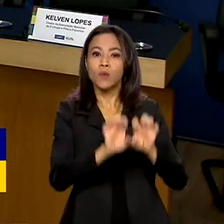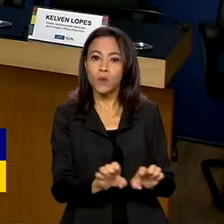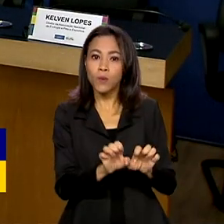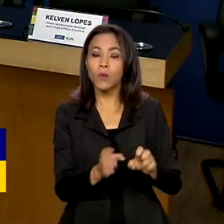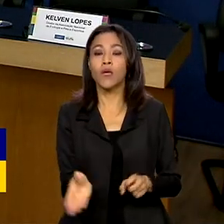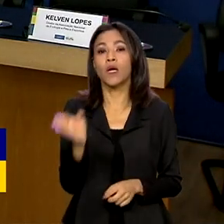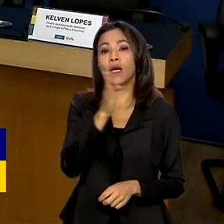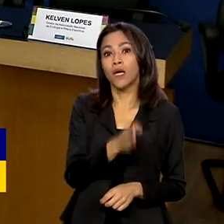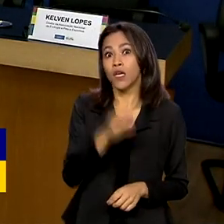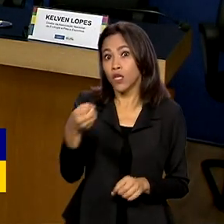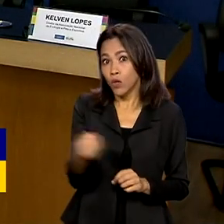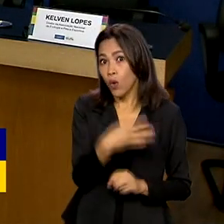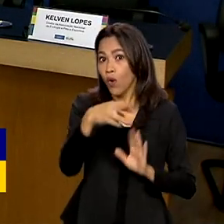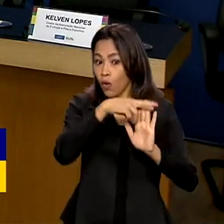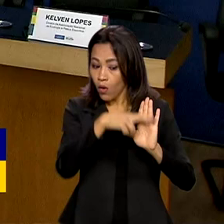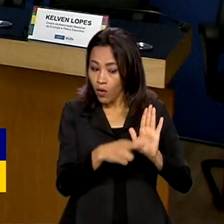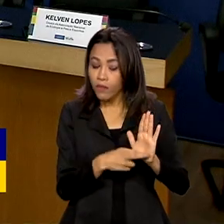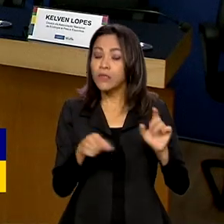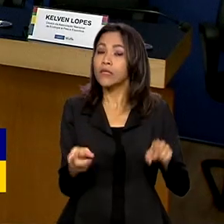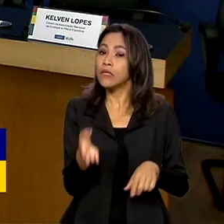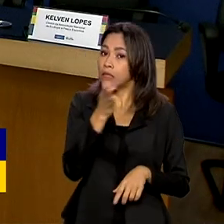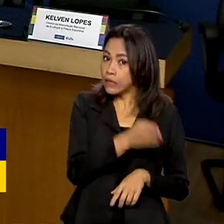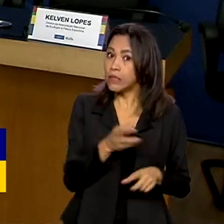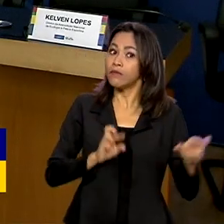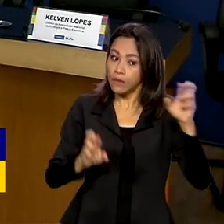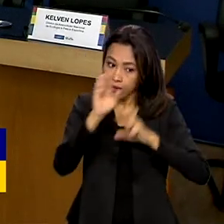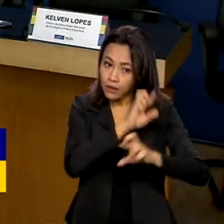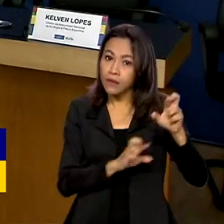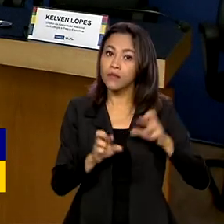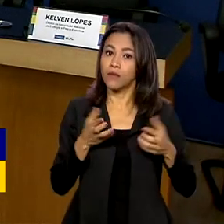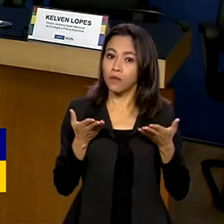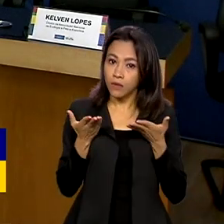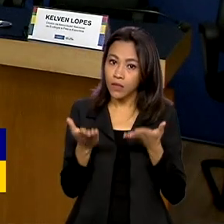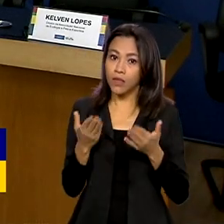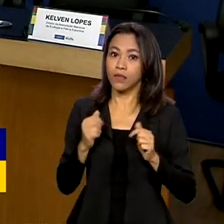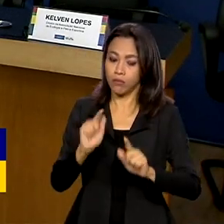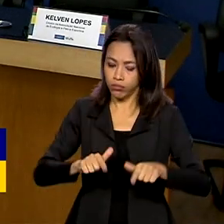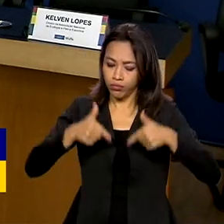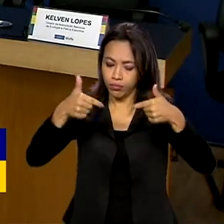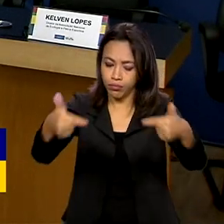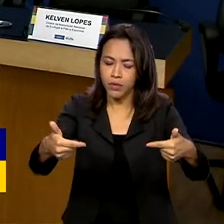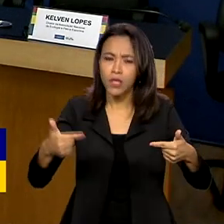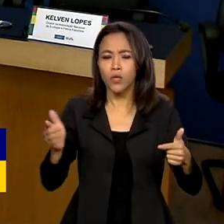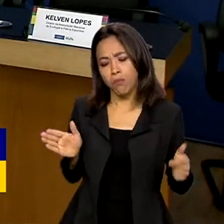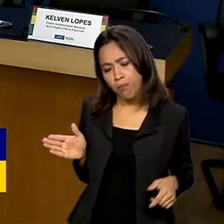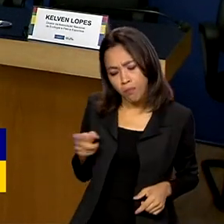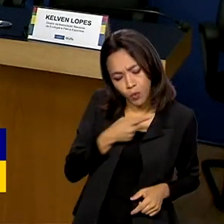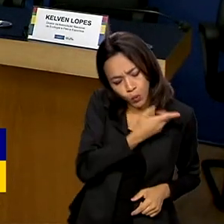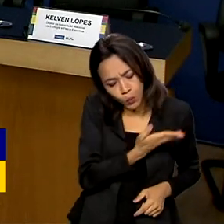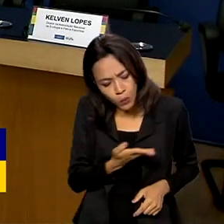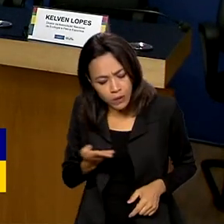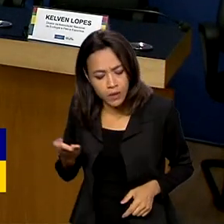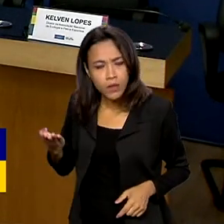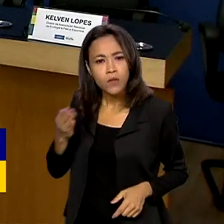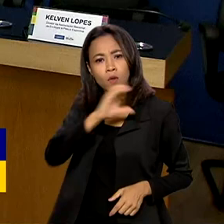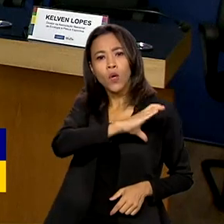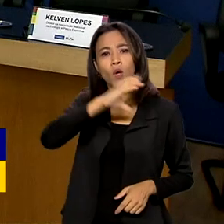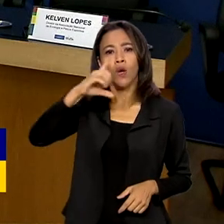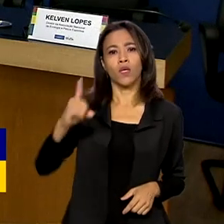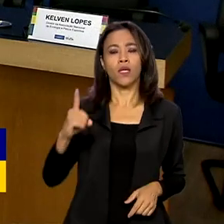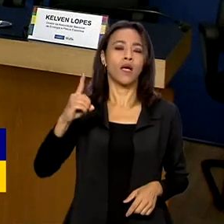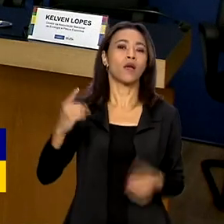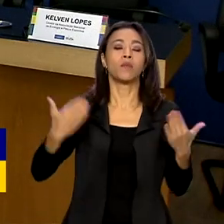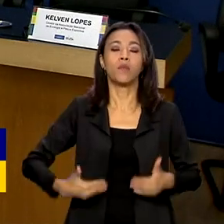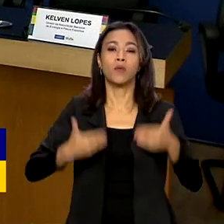revisão de normas e ações de fiscalização da atividade. Todo esse processo será coordenado pelo Ministério da